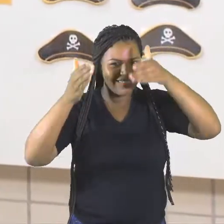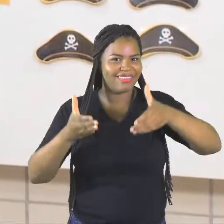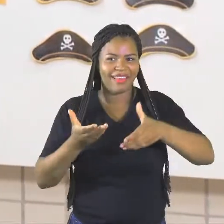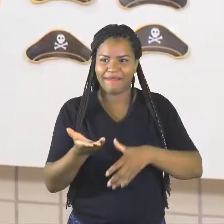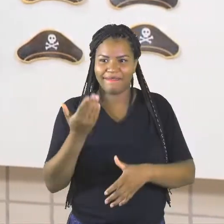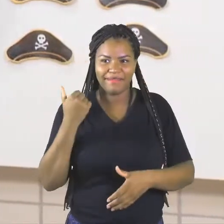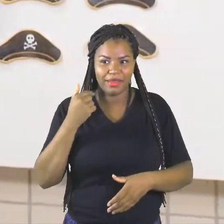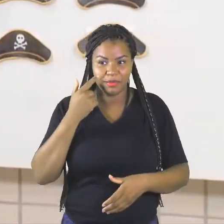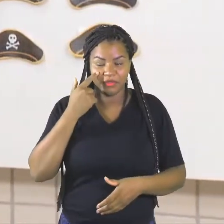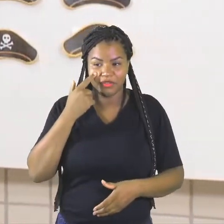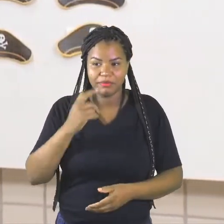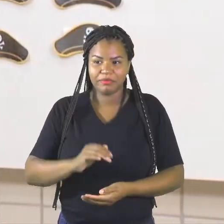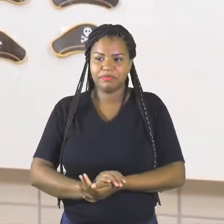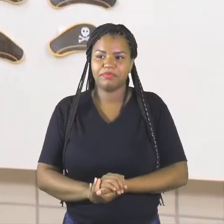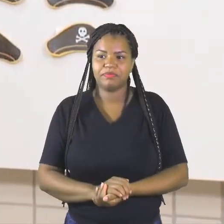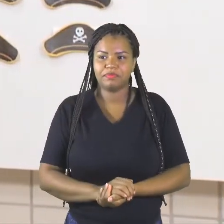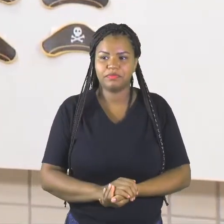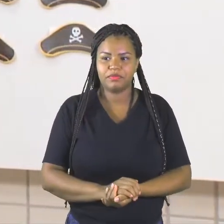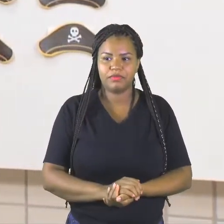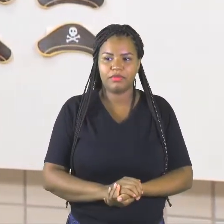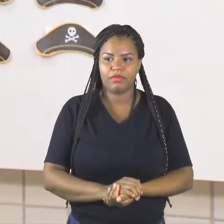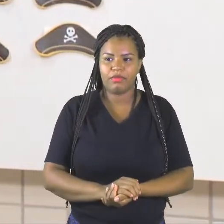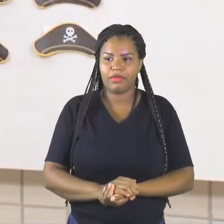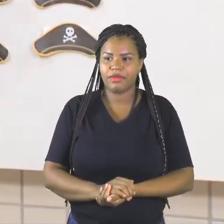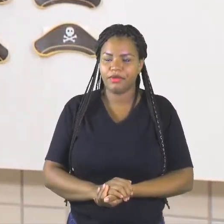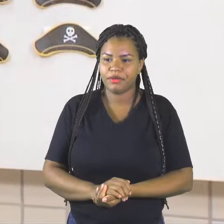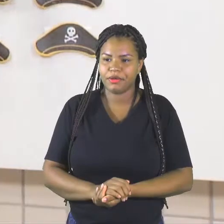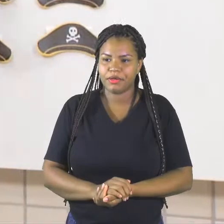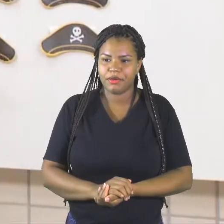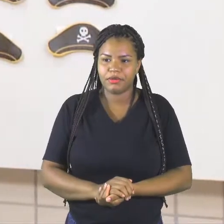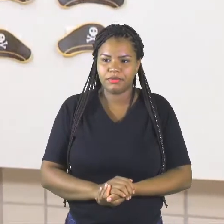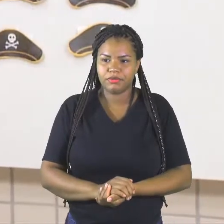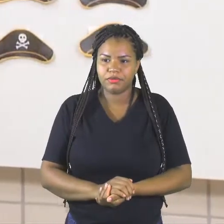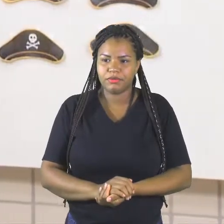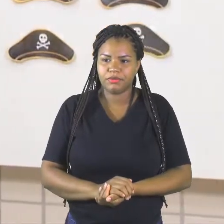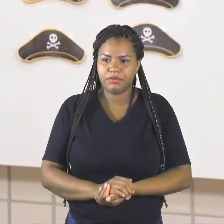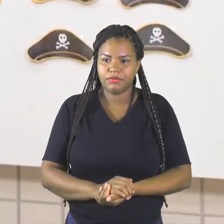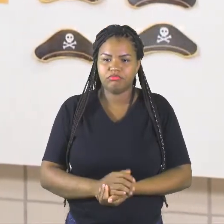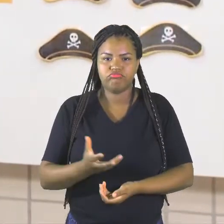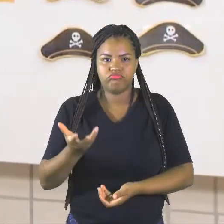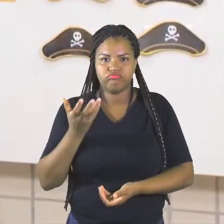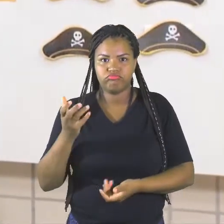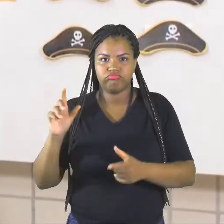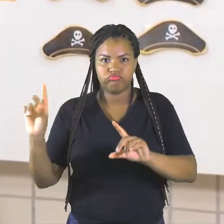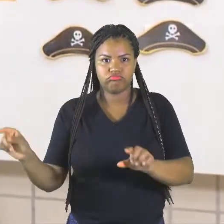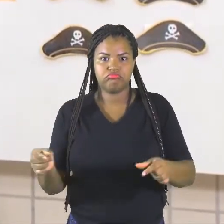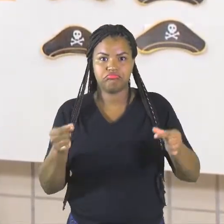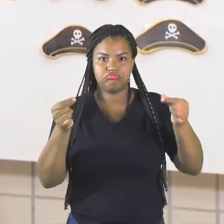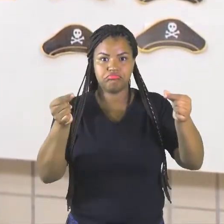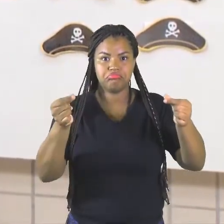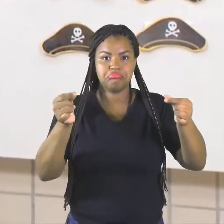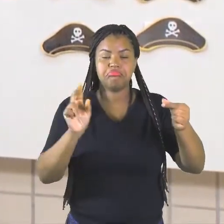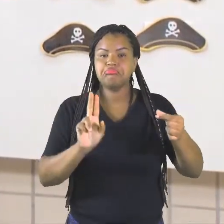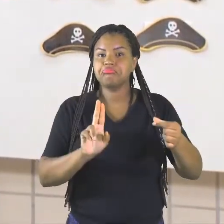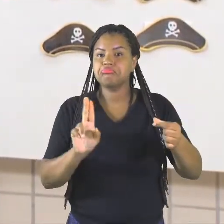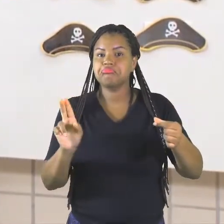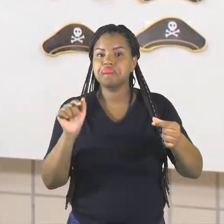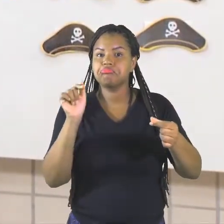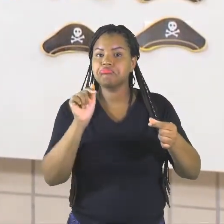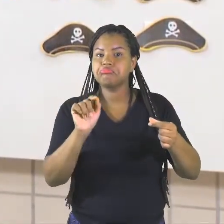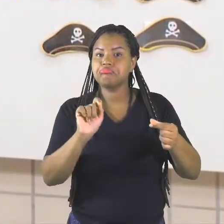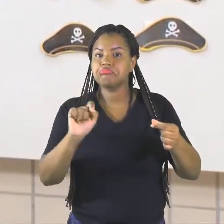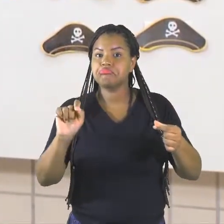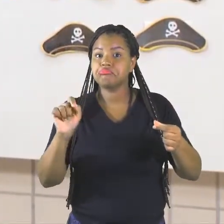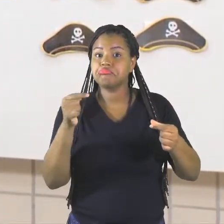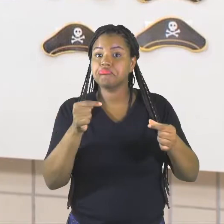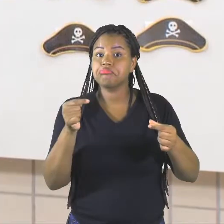chapéu. Eu quero esse. O que que tá escrito aqui? Vamos